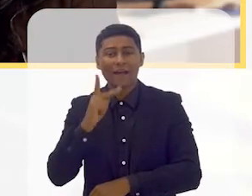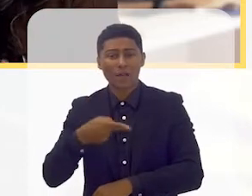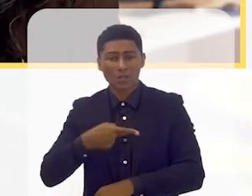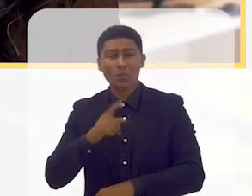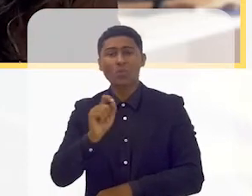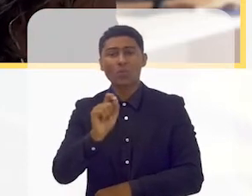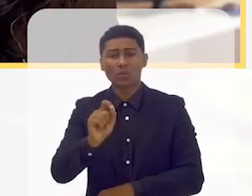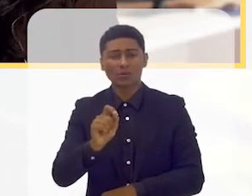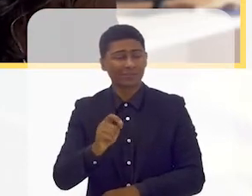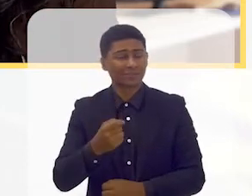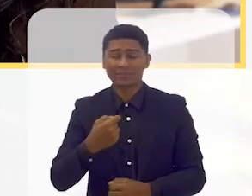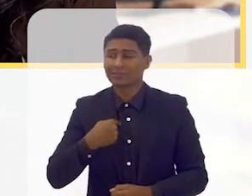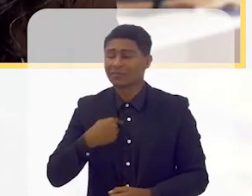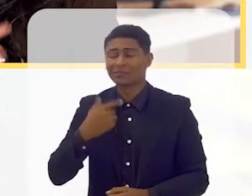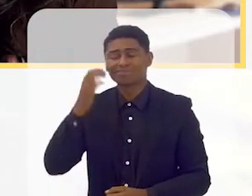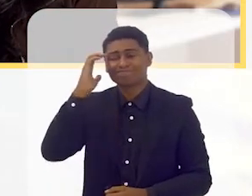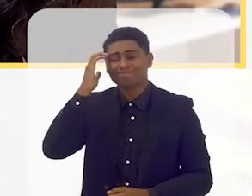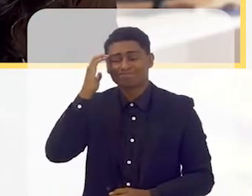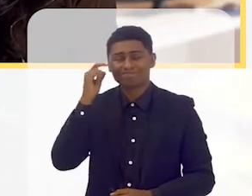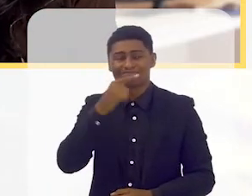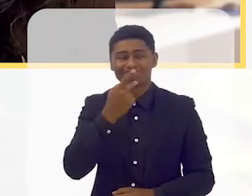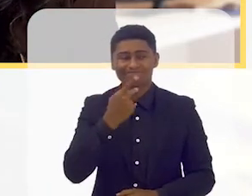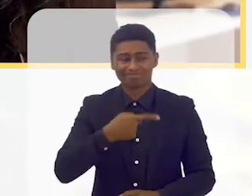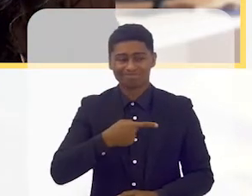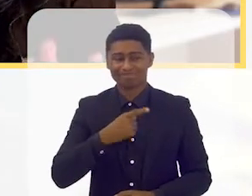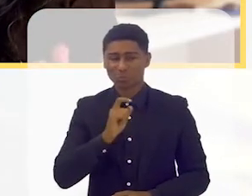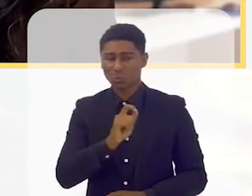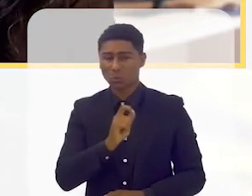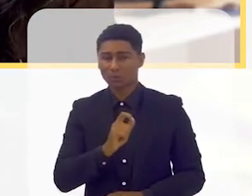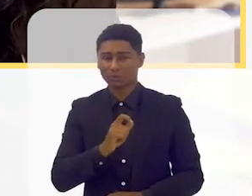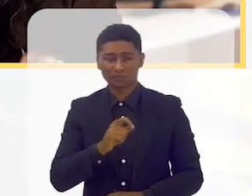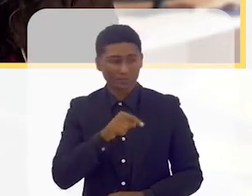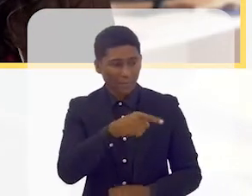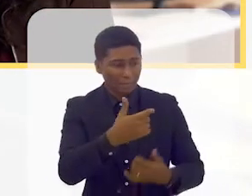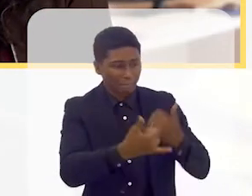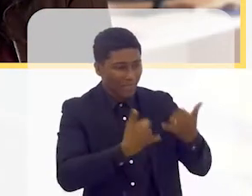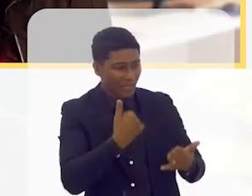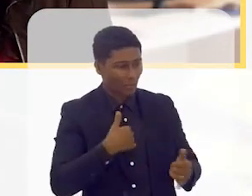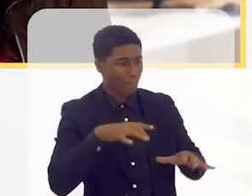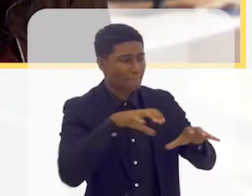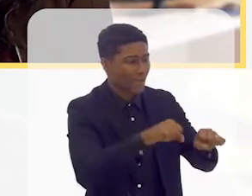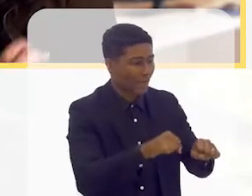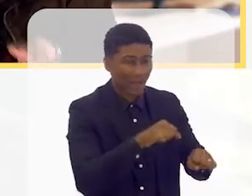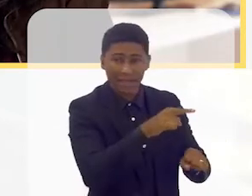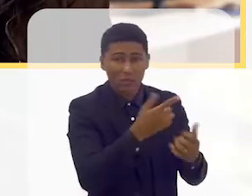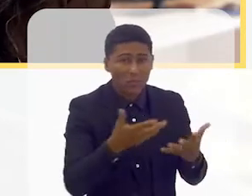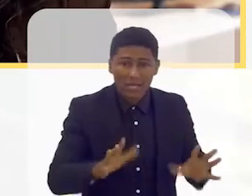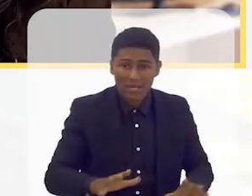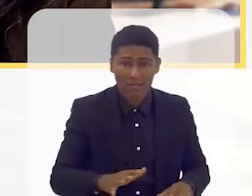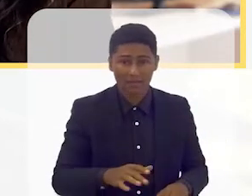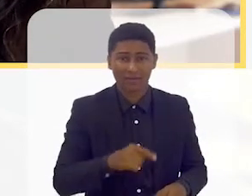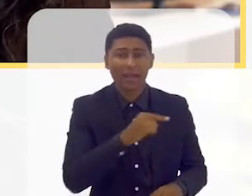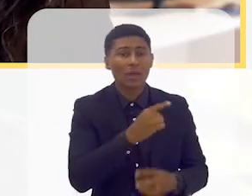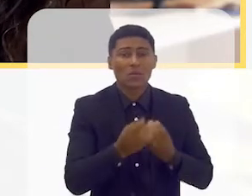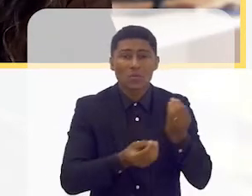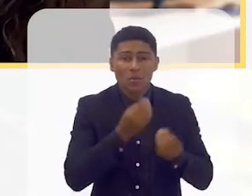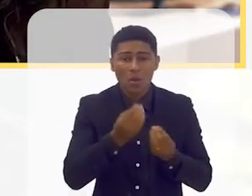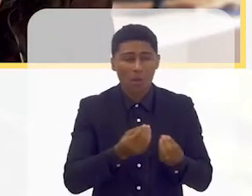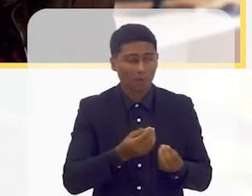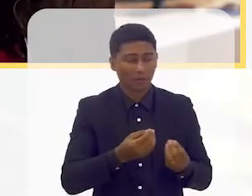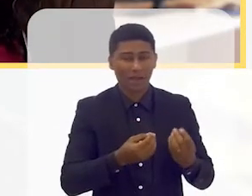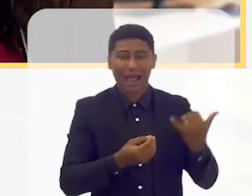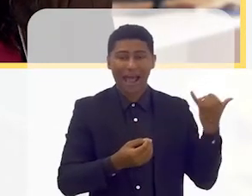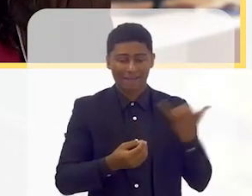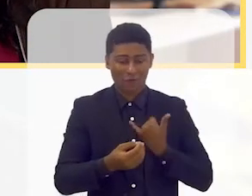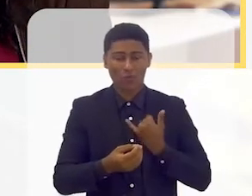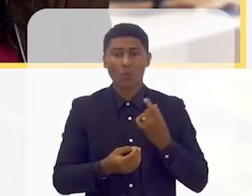tia, eu entendi, eu entendi que ele estava querendo me dizer, que ele não queria que eu pegasse o brinquedo dele, foi a forma dele de dizer, e aí